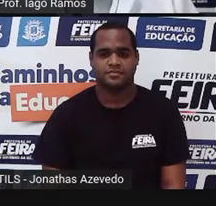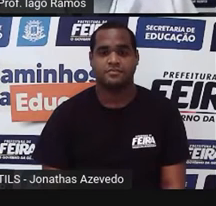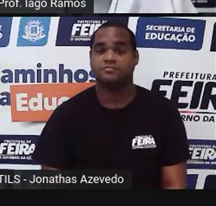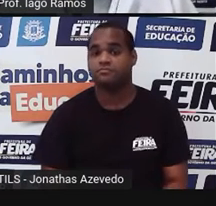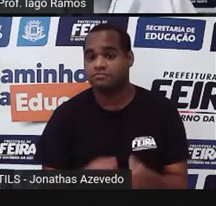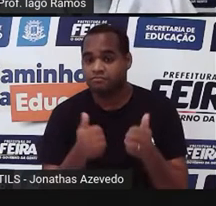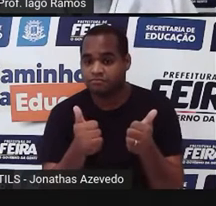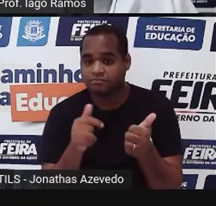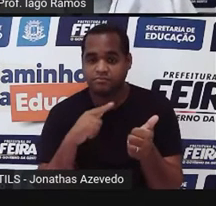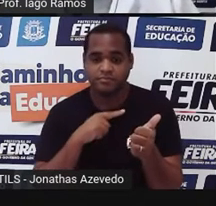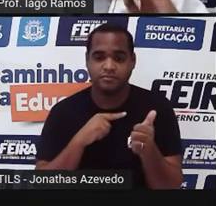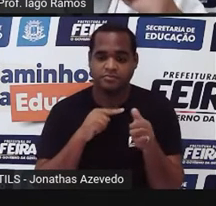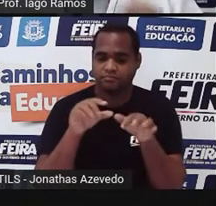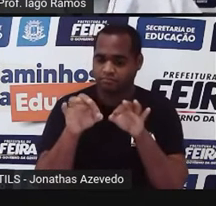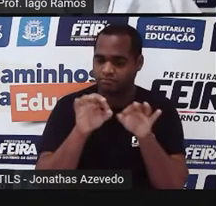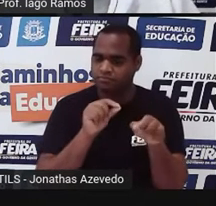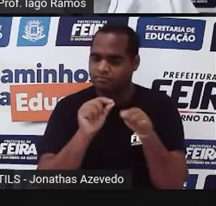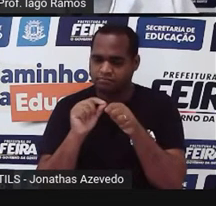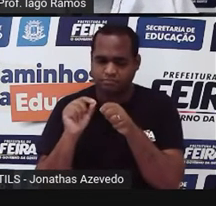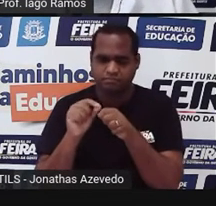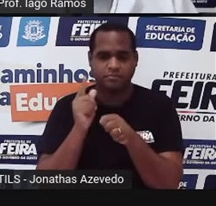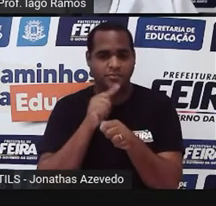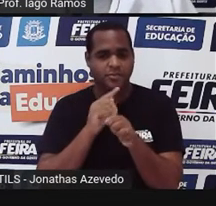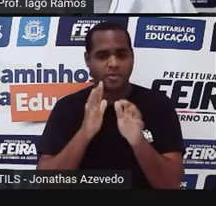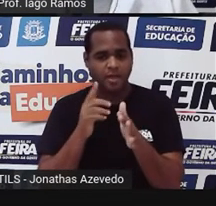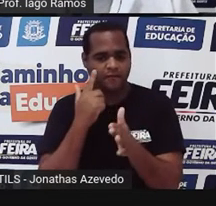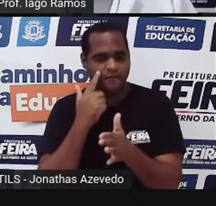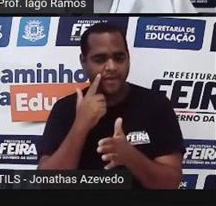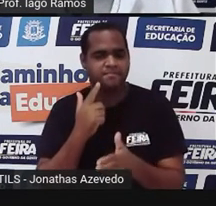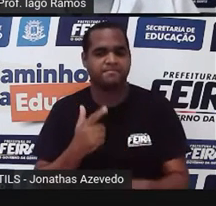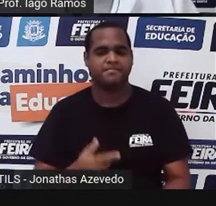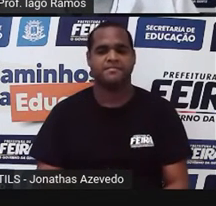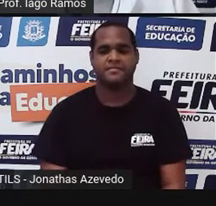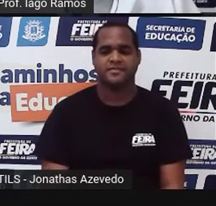Caso você já tenha feito nesse tempo, dá uma conferida para ver se está certinho.